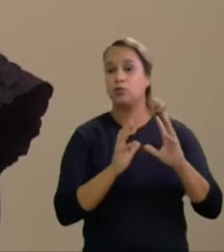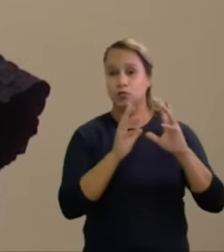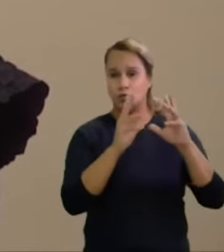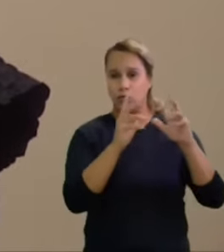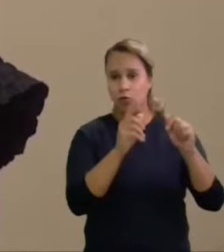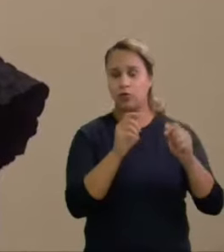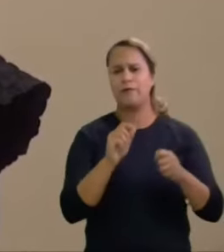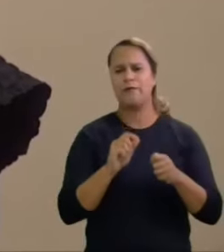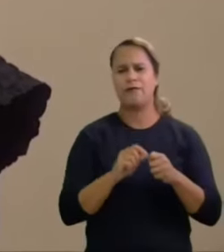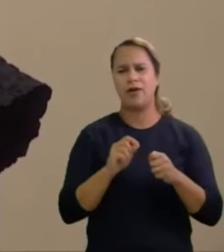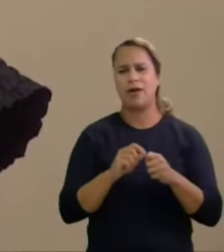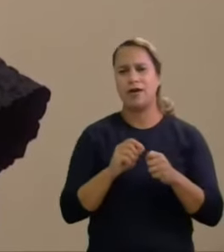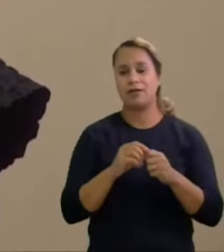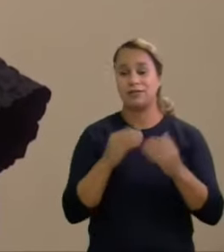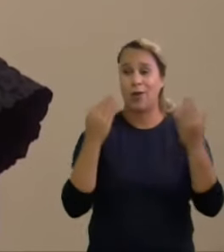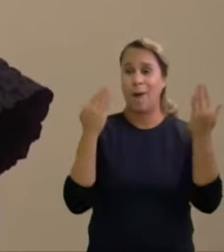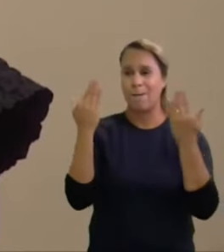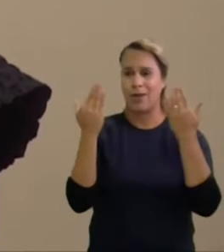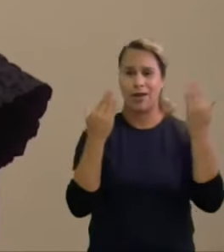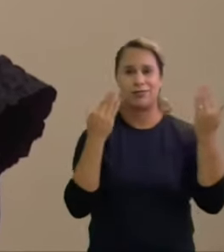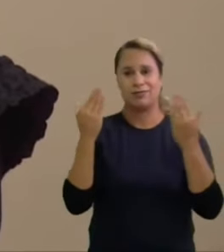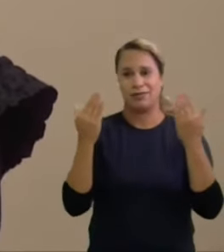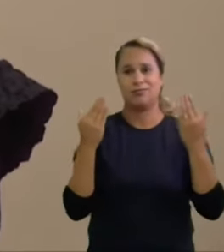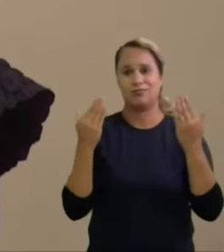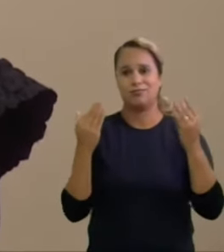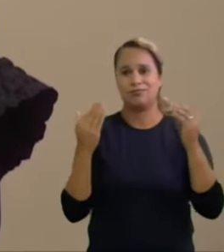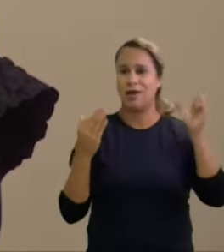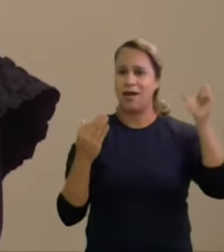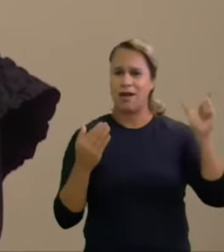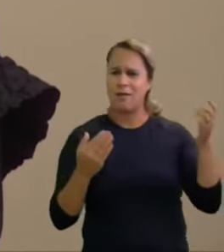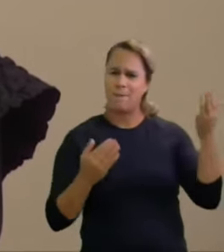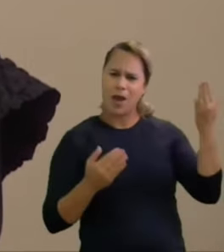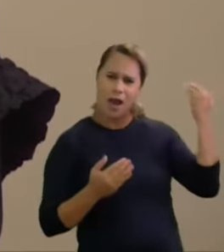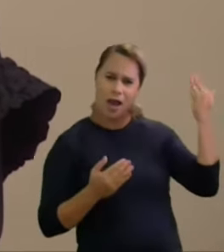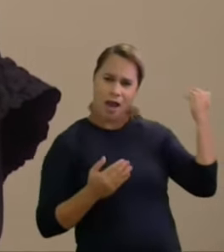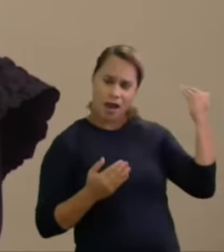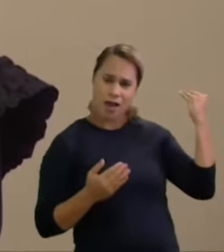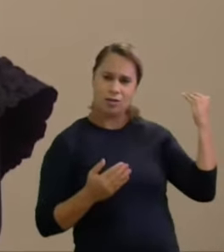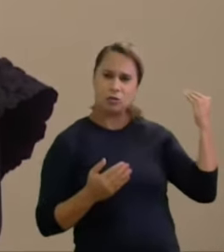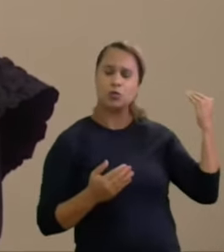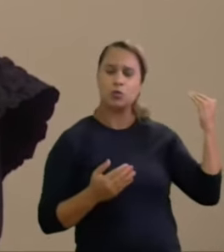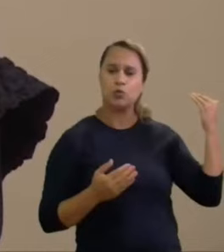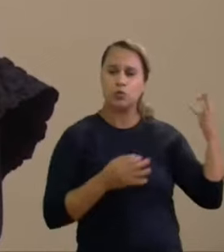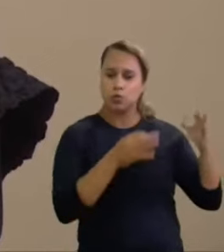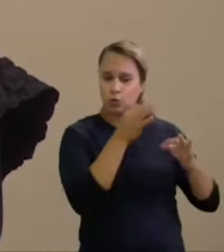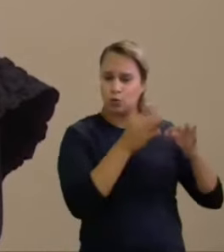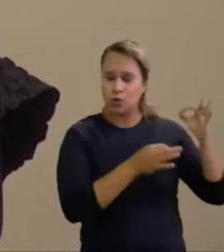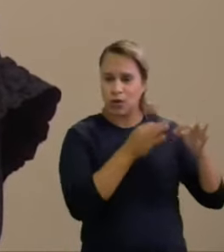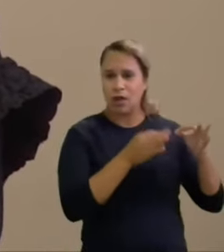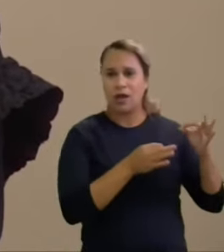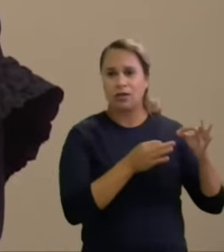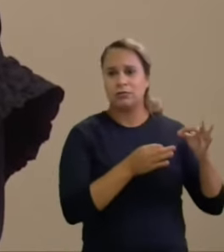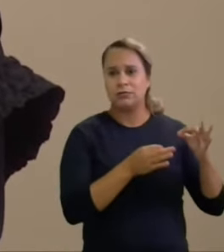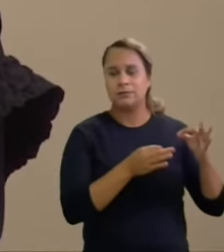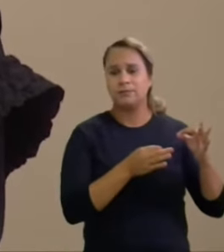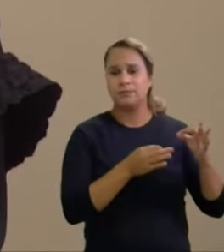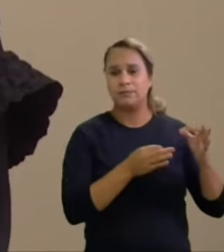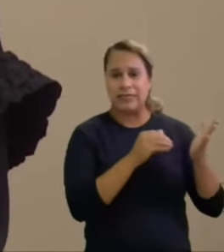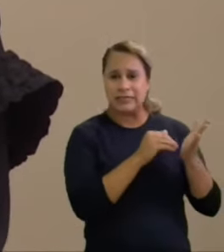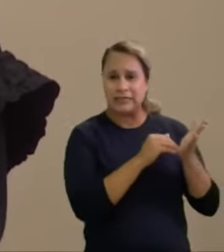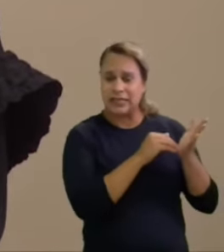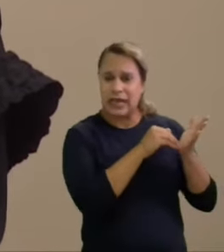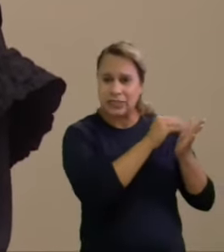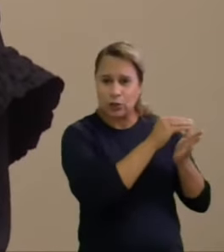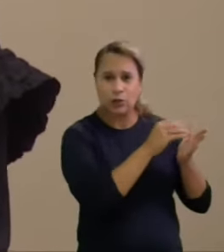comparação entre o precedente o julgado que caçou a senadora Selma Arruda